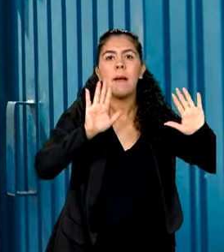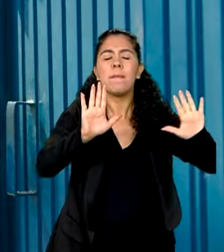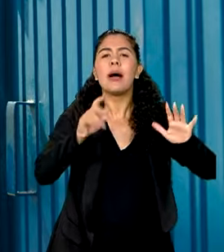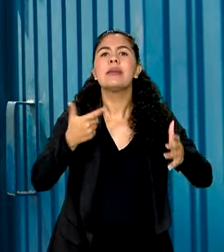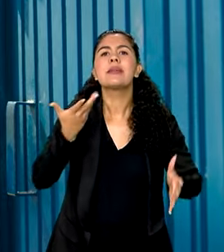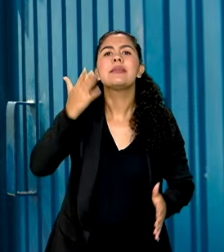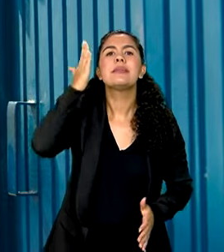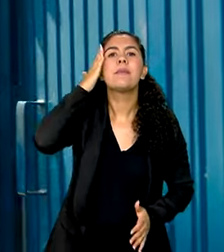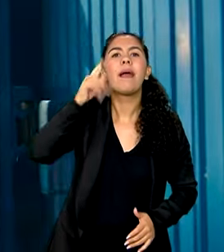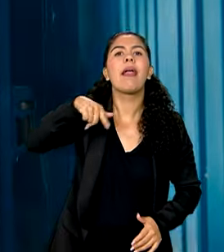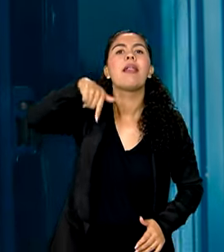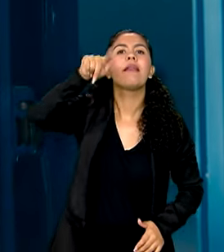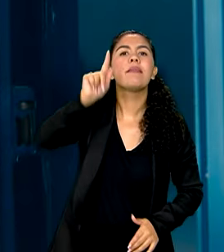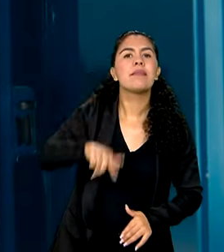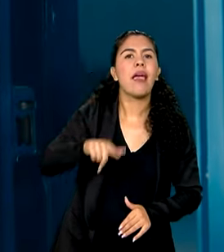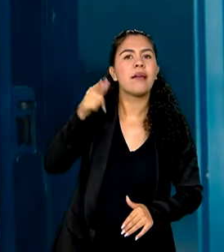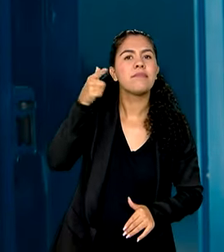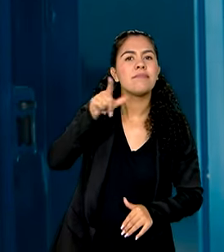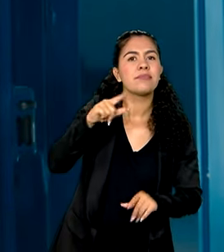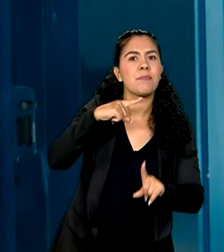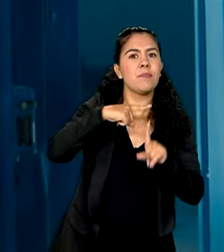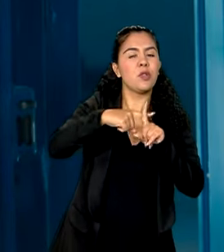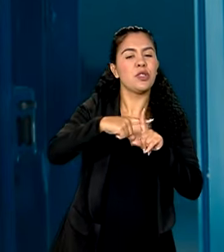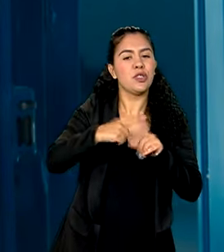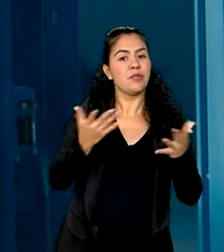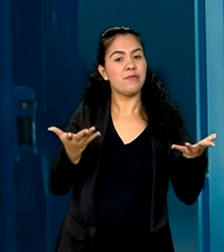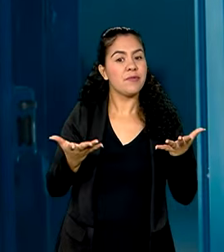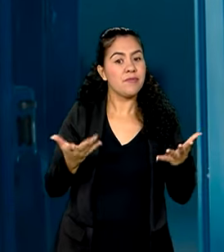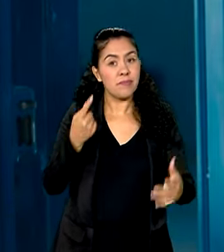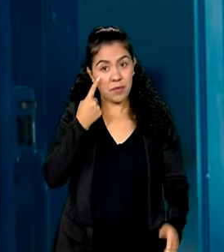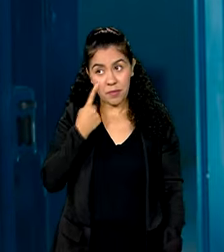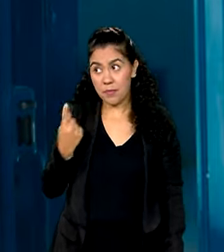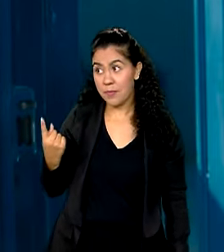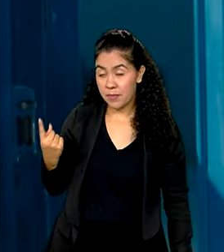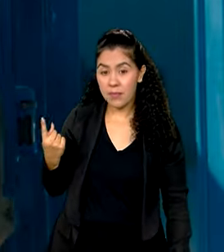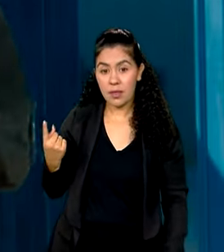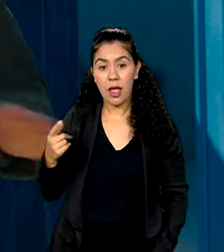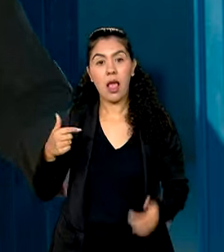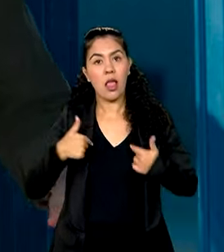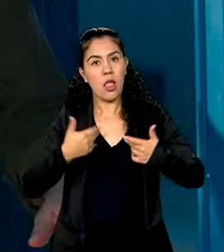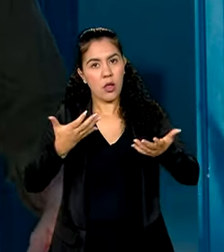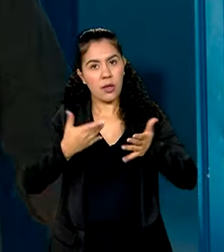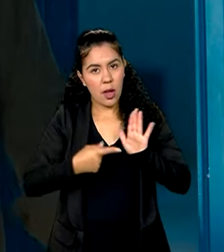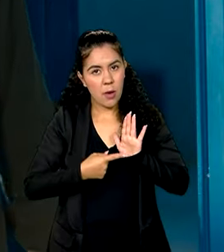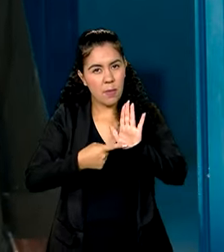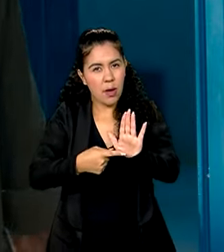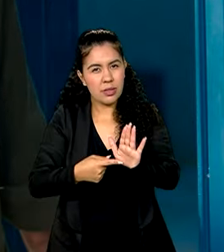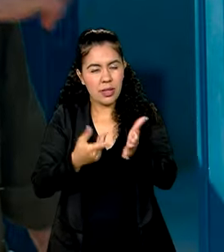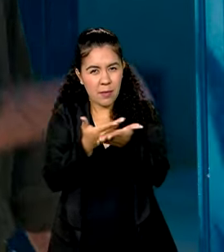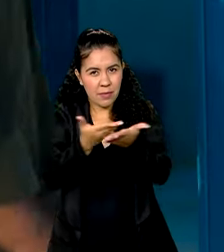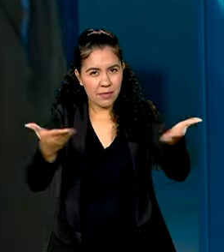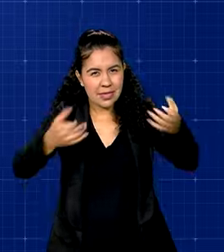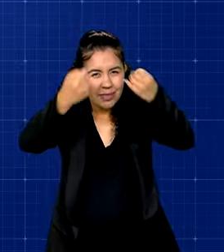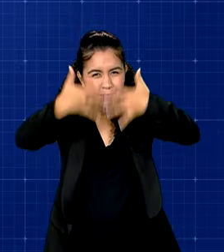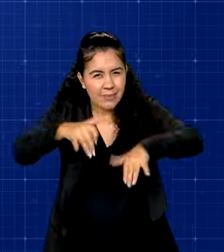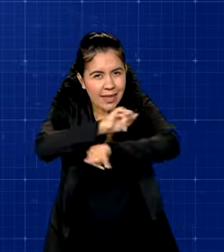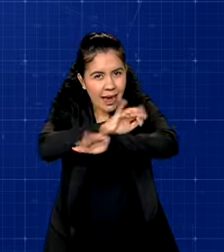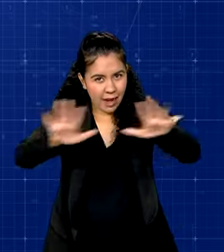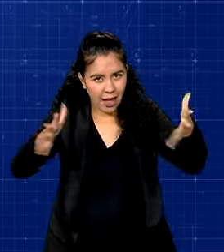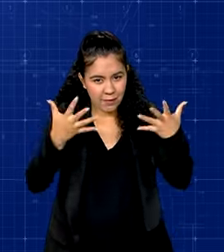quem é que sai ganhando com isso. Opa, tudo bem? Hoje eu vou levar você para desembarassar esse assunto comigo. Vamos lá?